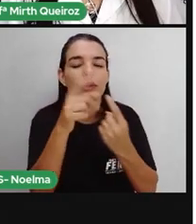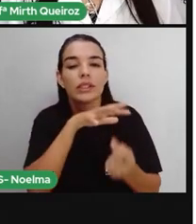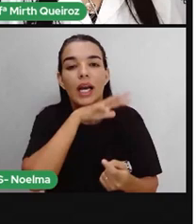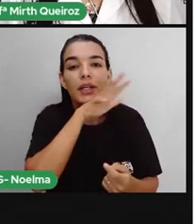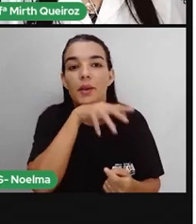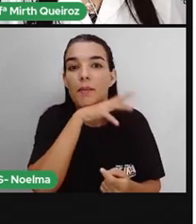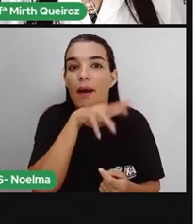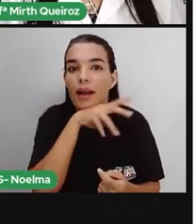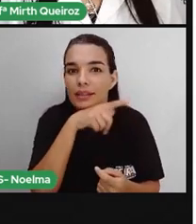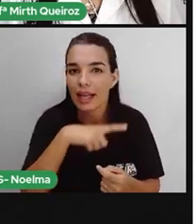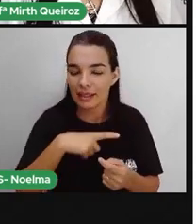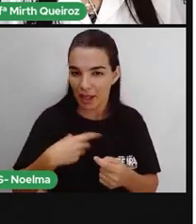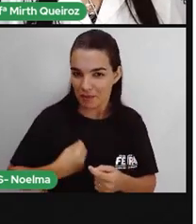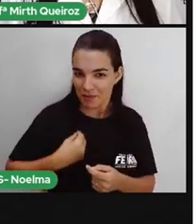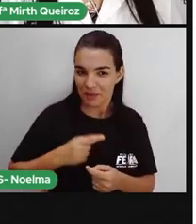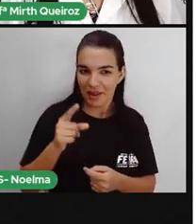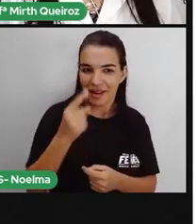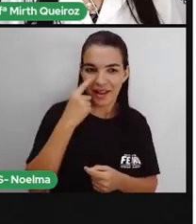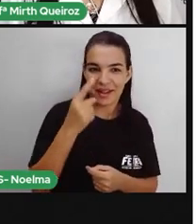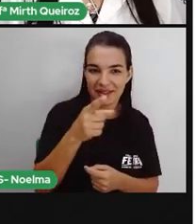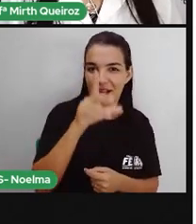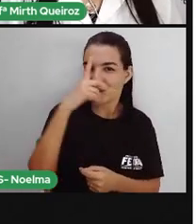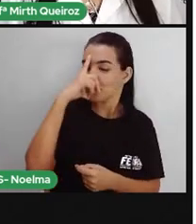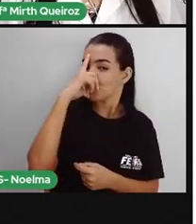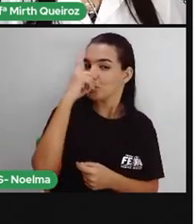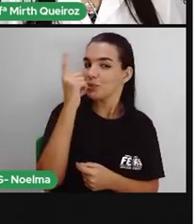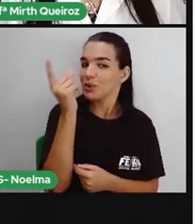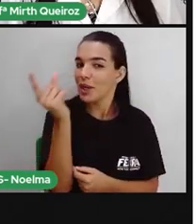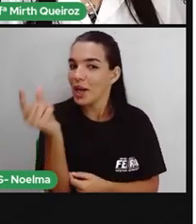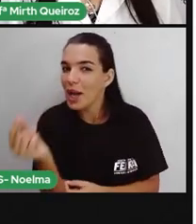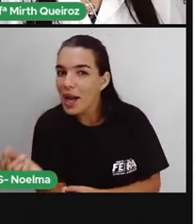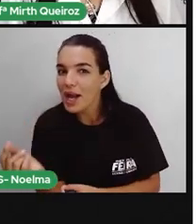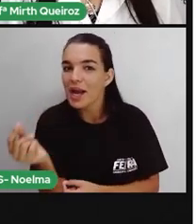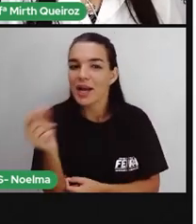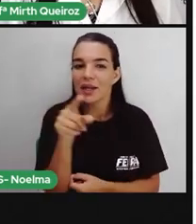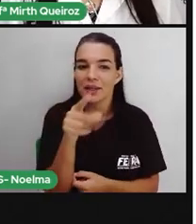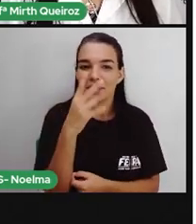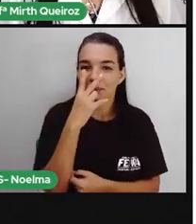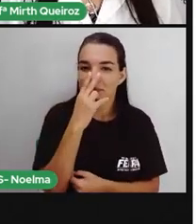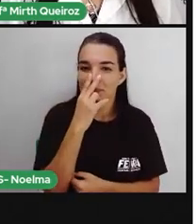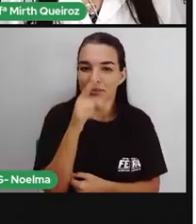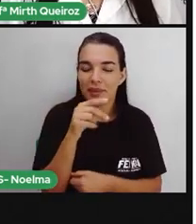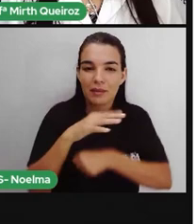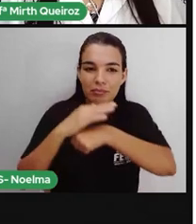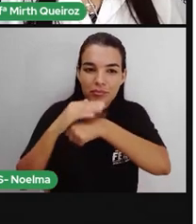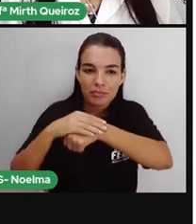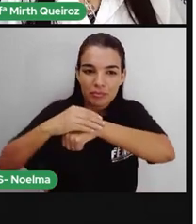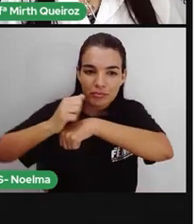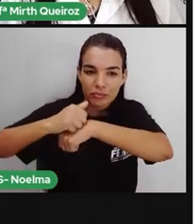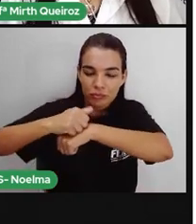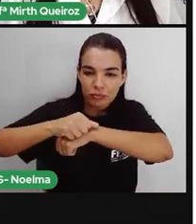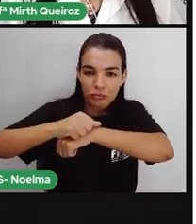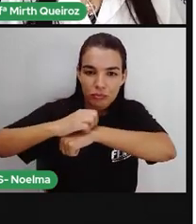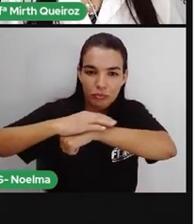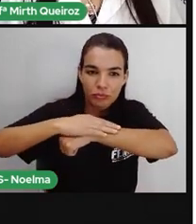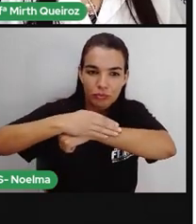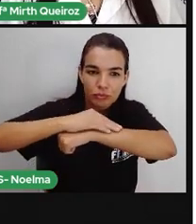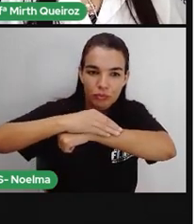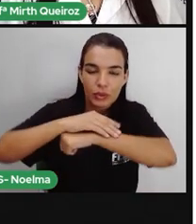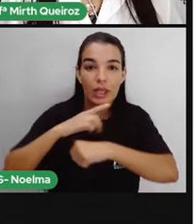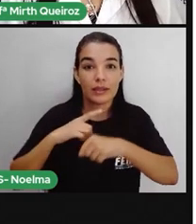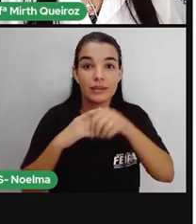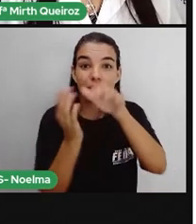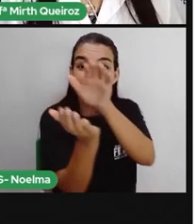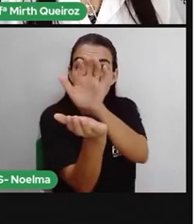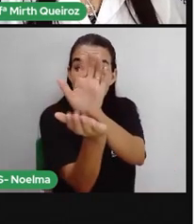animais do Pantanal são esses aqui. Tucano, capivaras, samaleão. Tem um jacaré também, que é